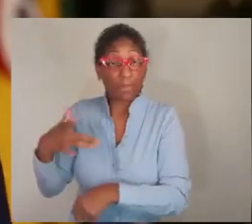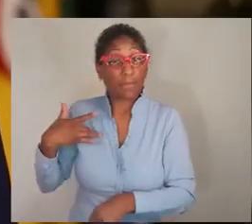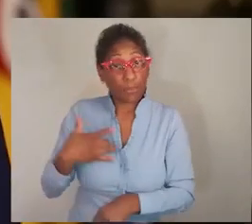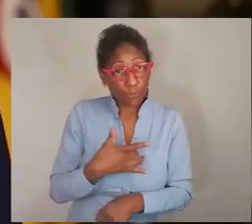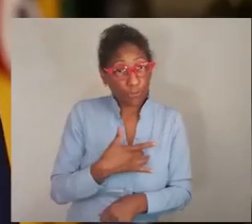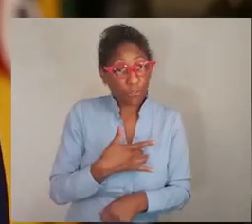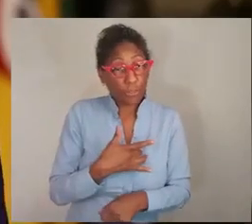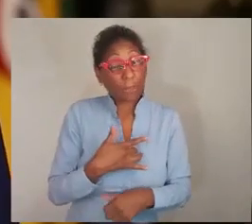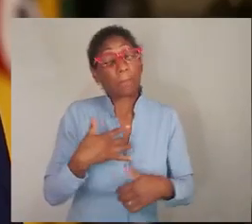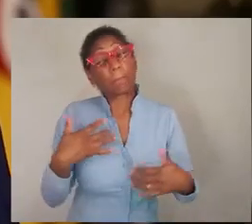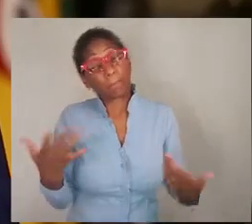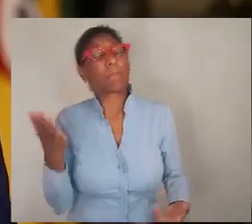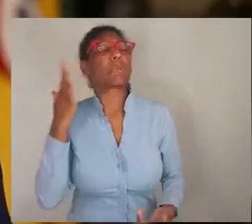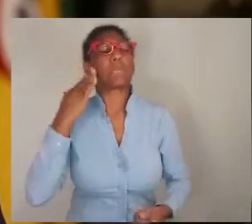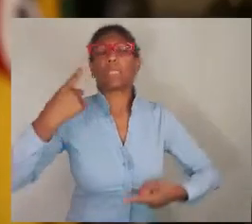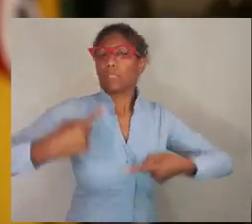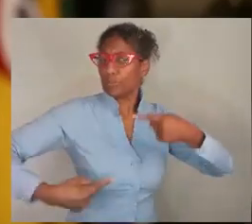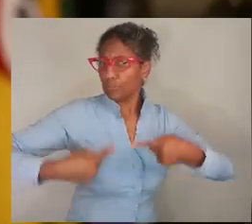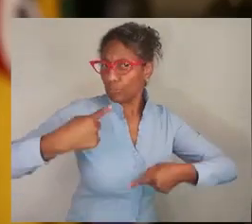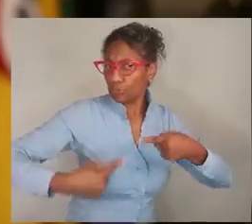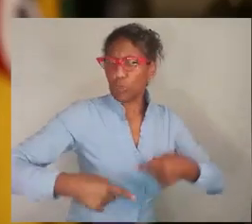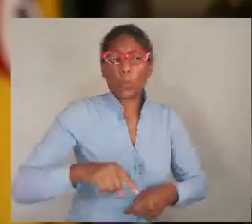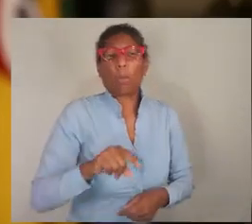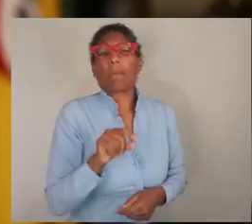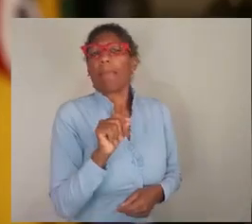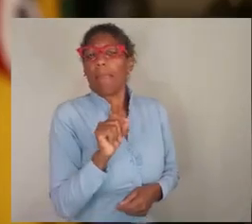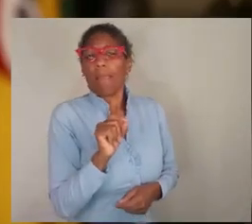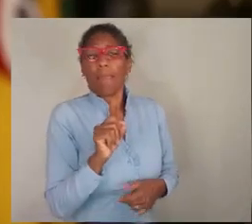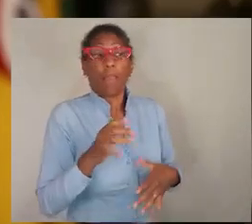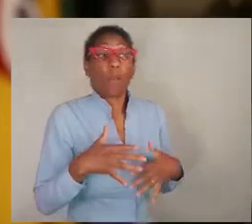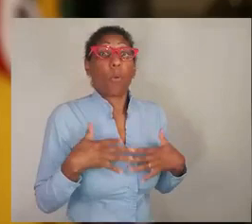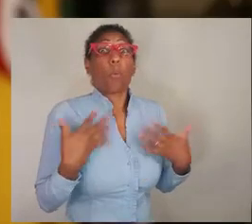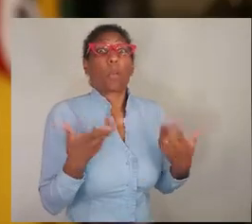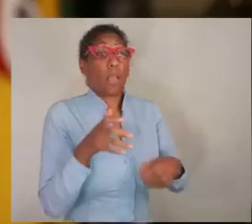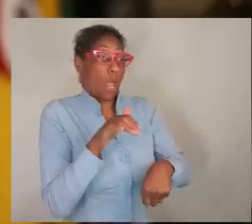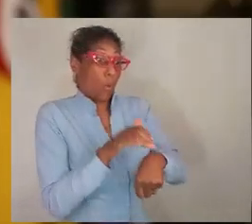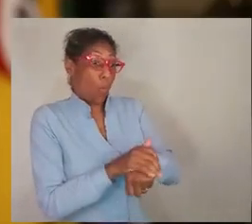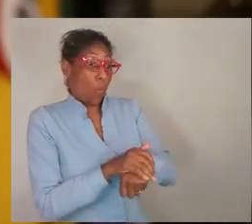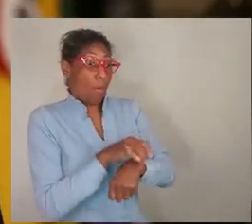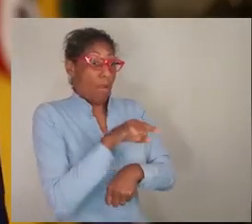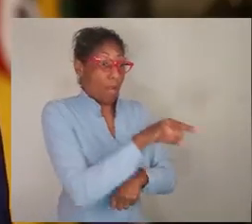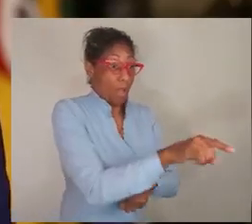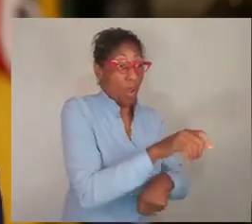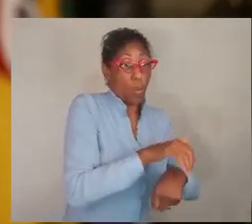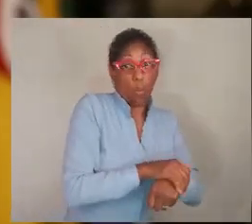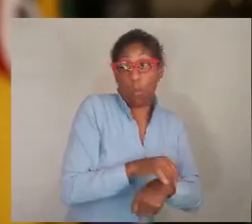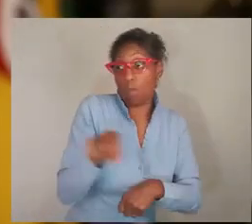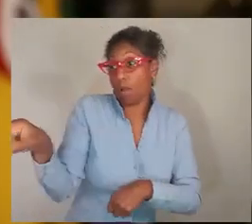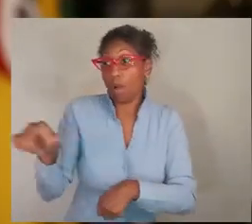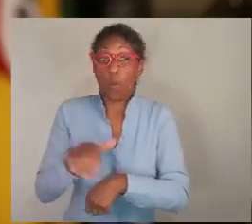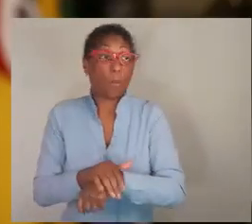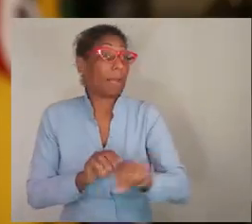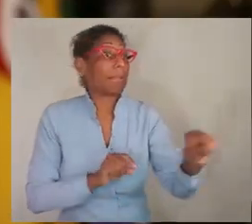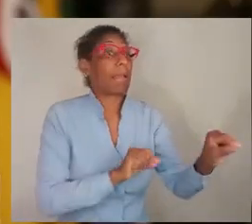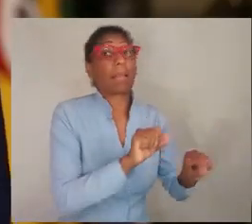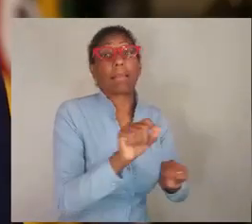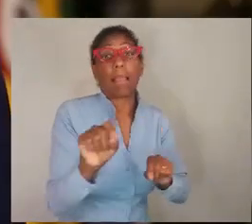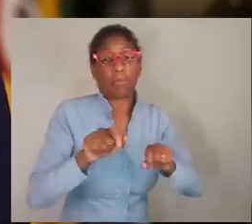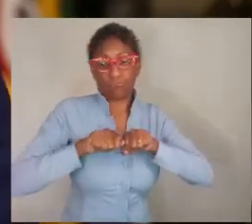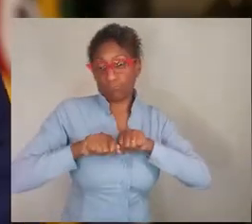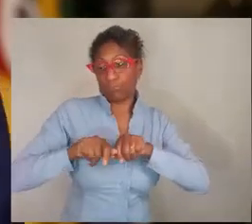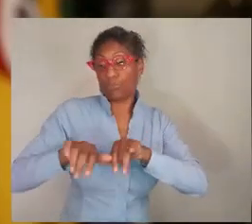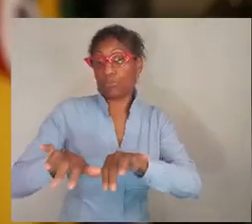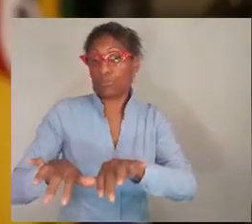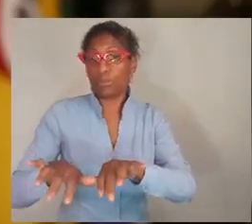Eu sei que se abre um debate sobre o que é e quanto é culpa de um setor ou de outro